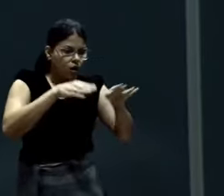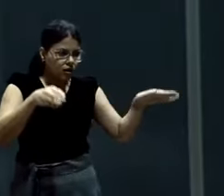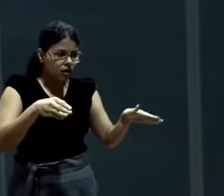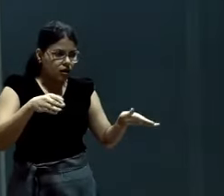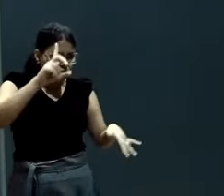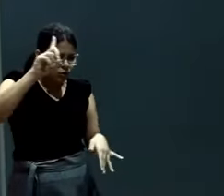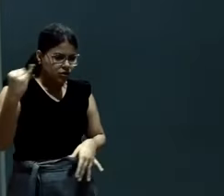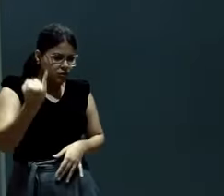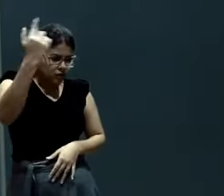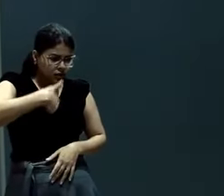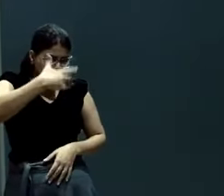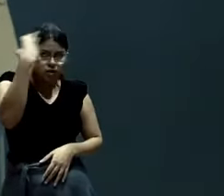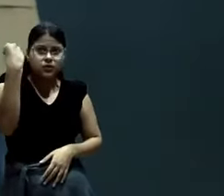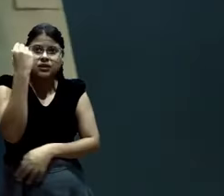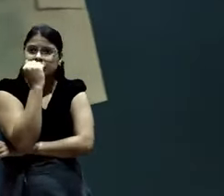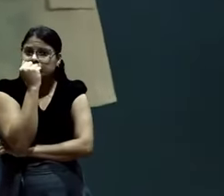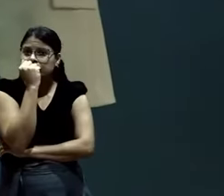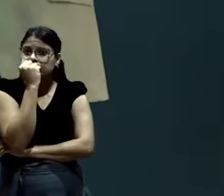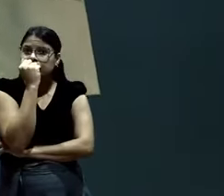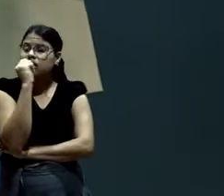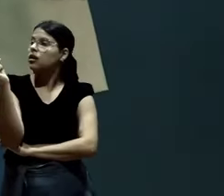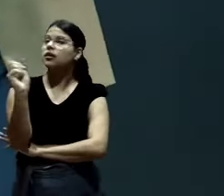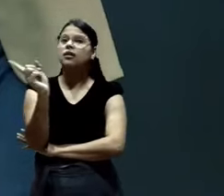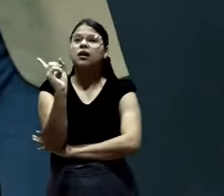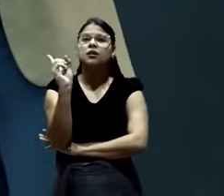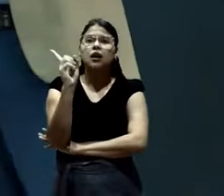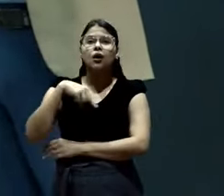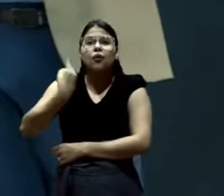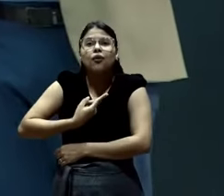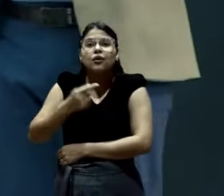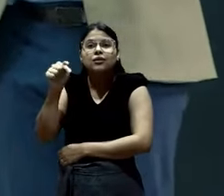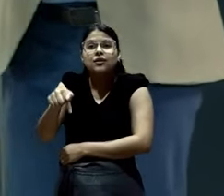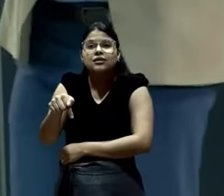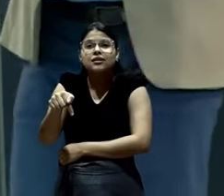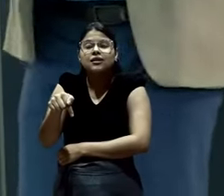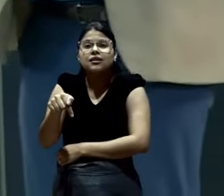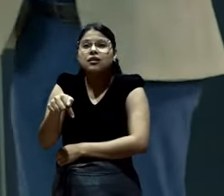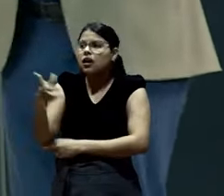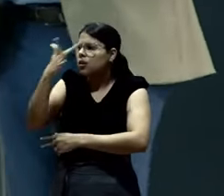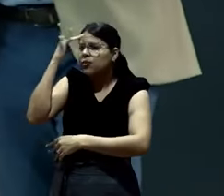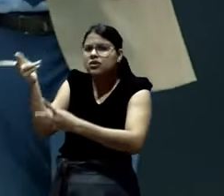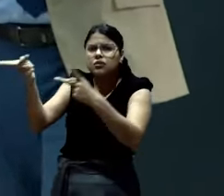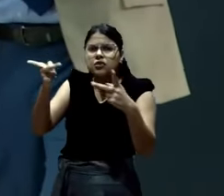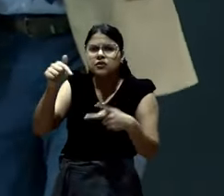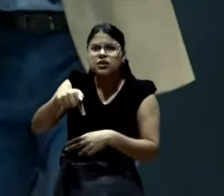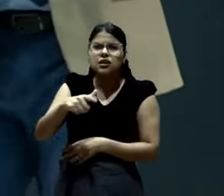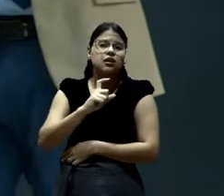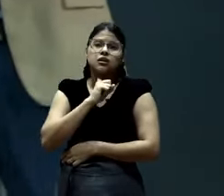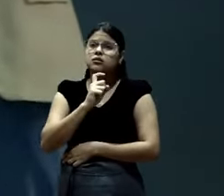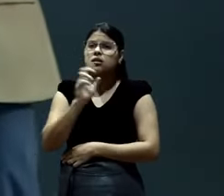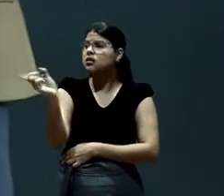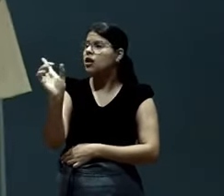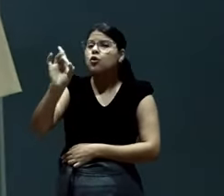esqueci. Só pode. Não, não. Isso é para a gente. Mas não vai vir. Não vai vir ninguém. É só para nós